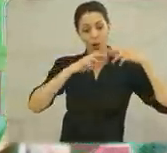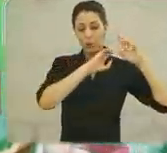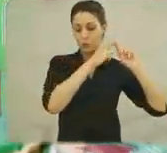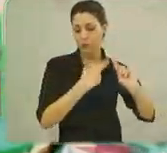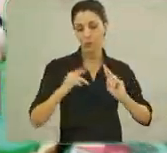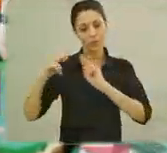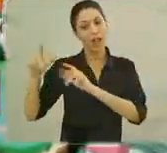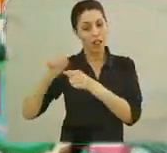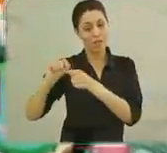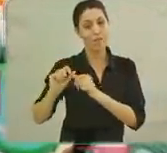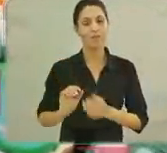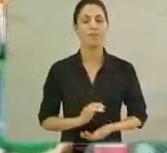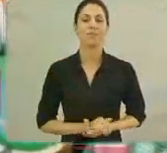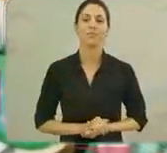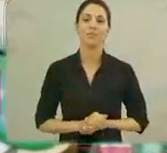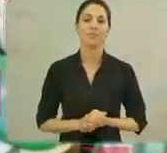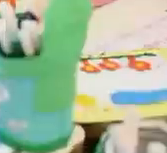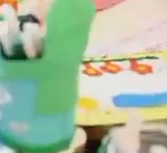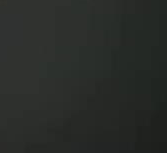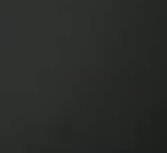fazer o meu cabelo e ela faz.